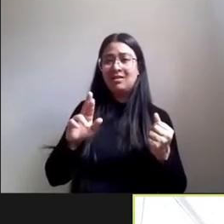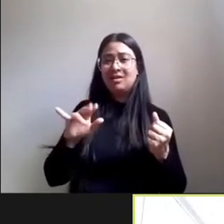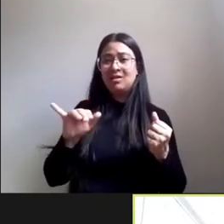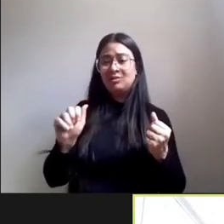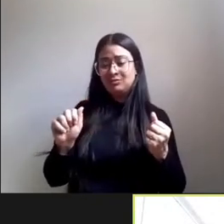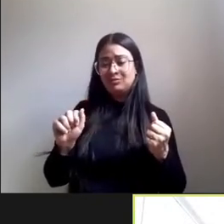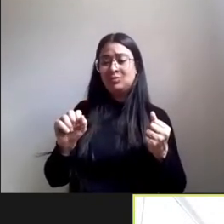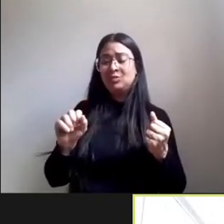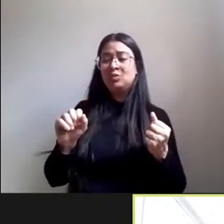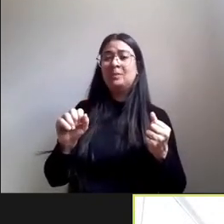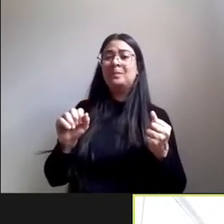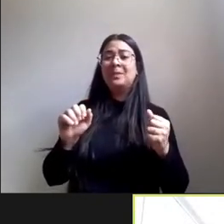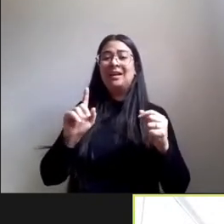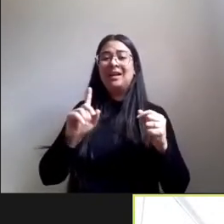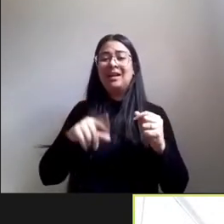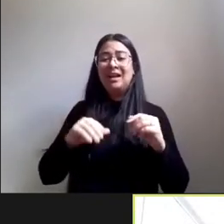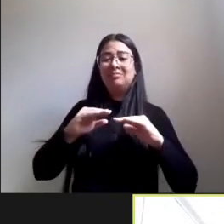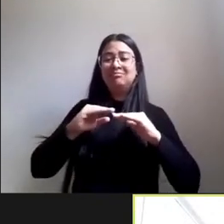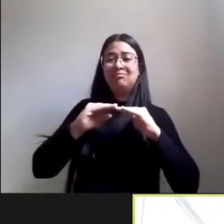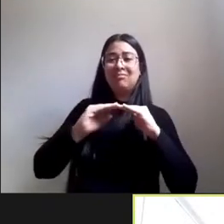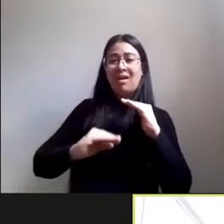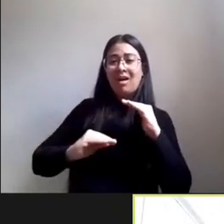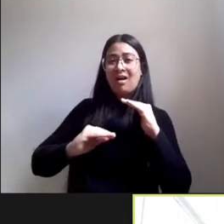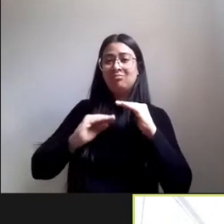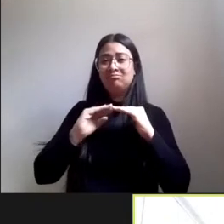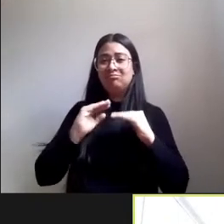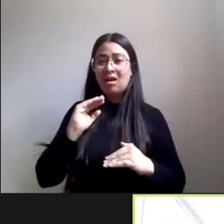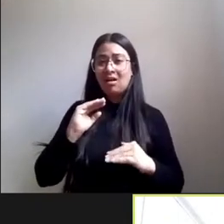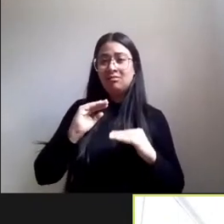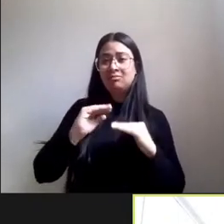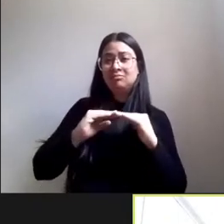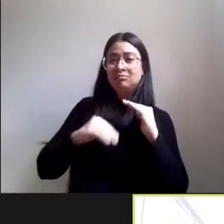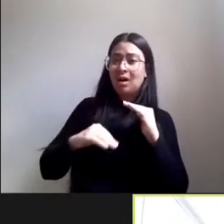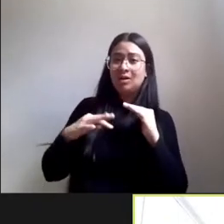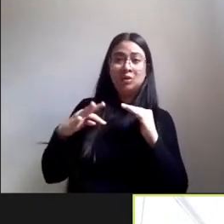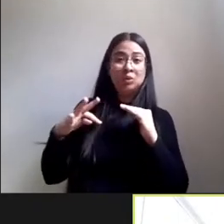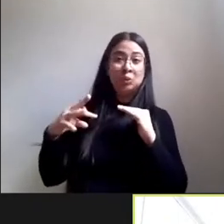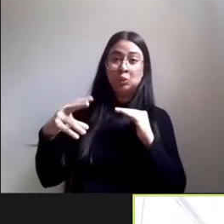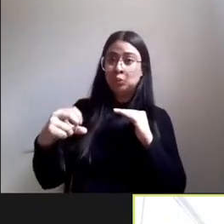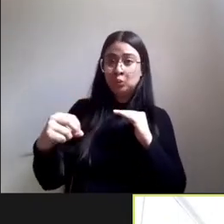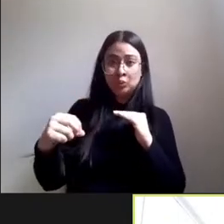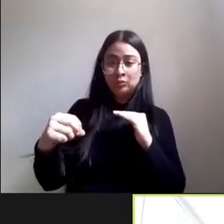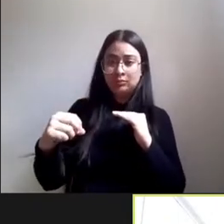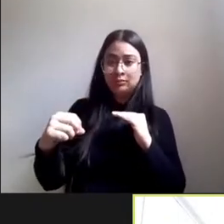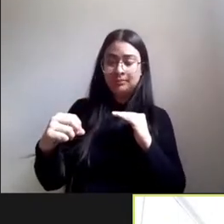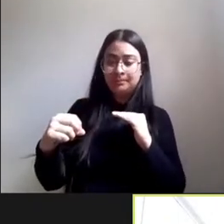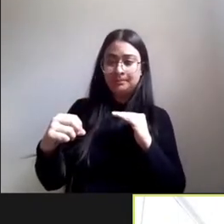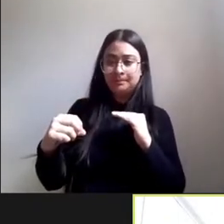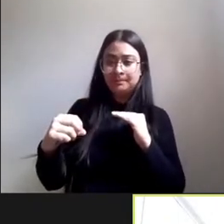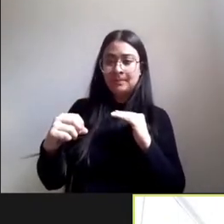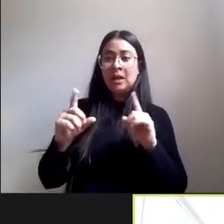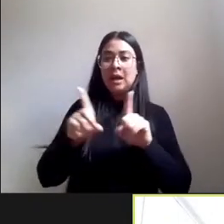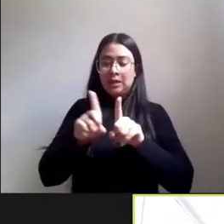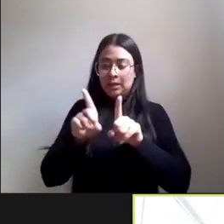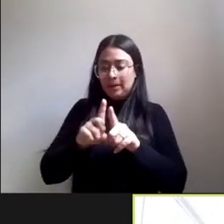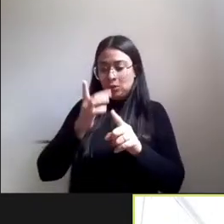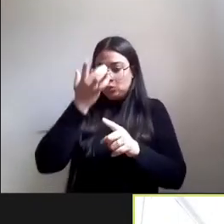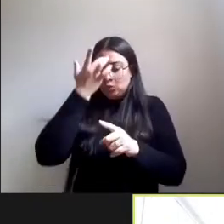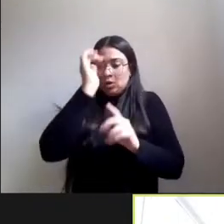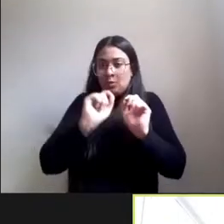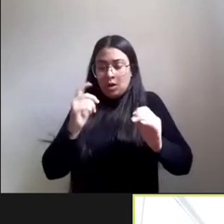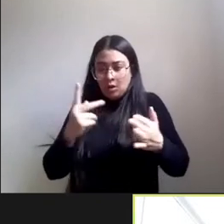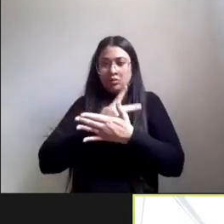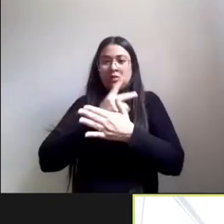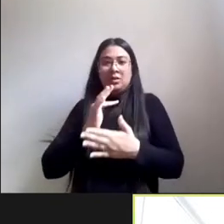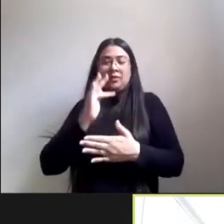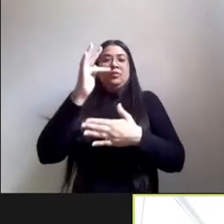desequilibrado né o que que eu quero dizer com isso e imprevisível o que que eu